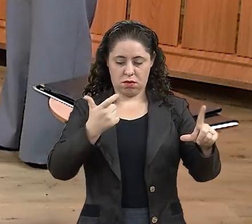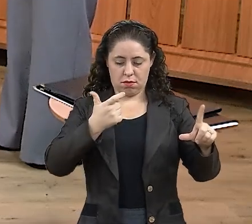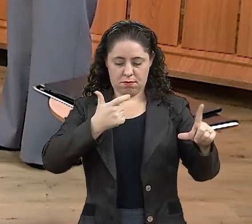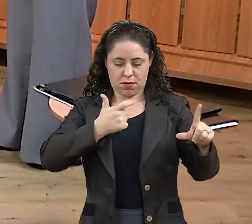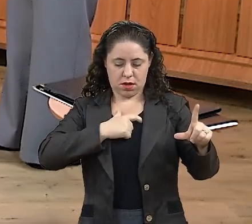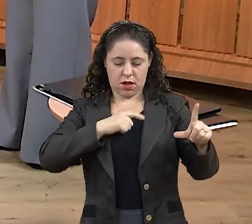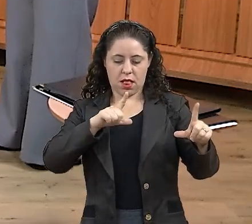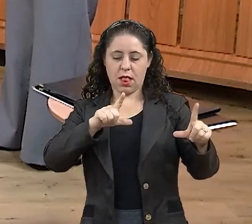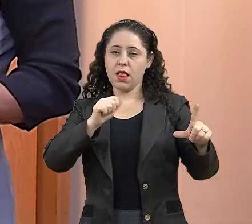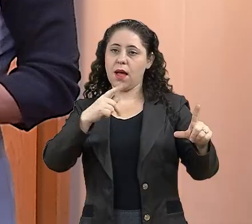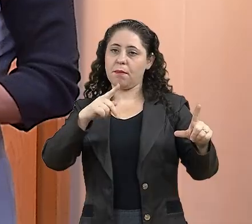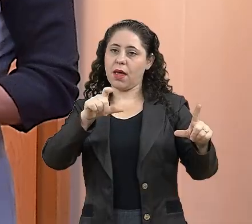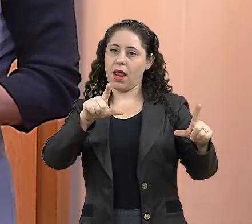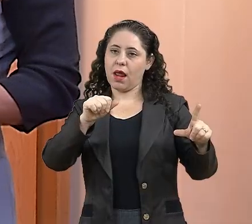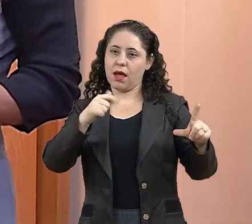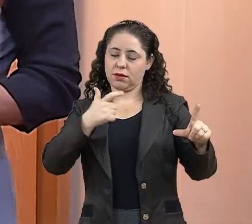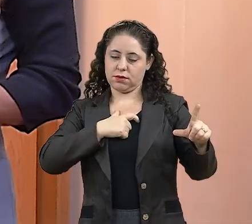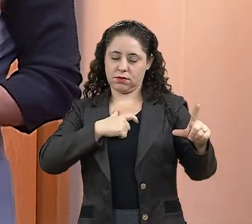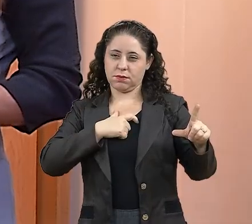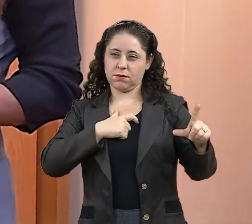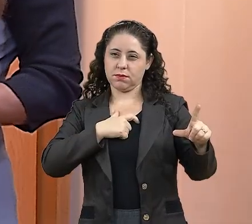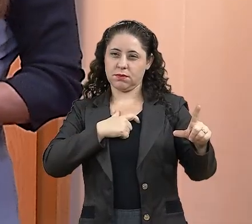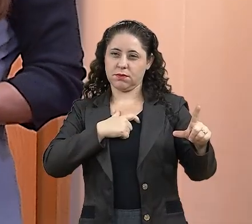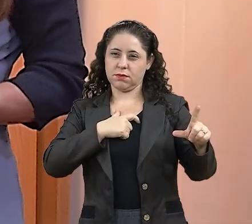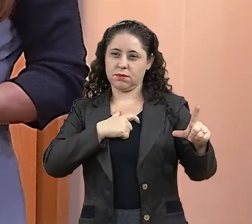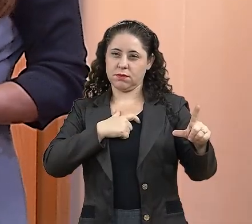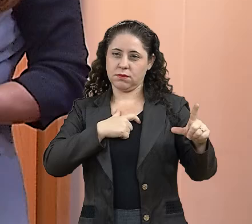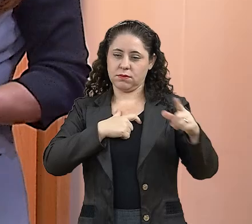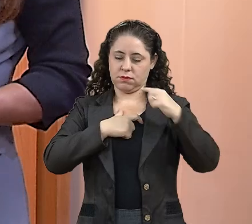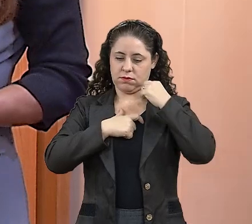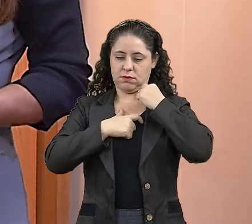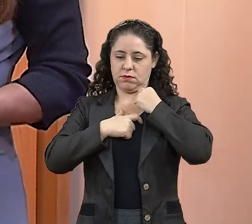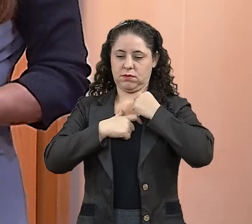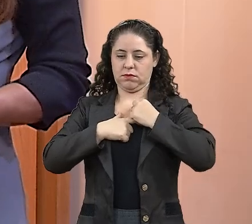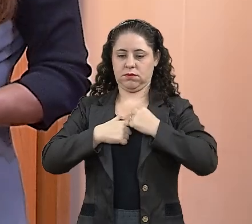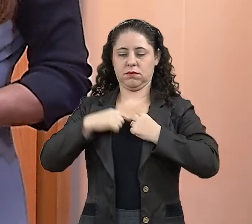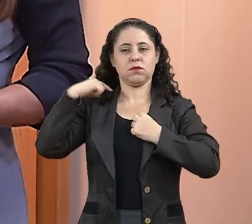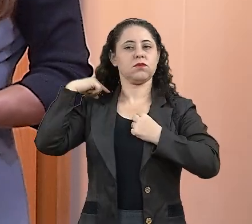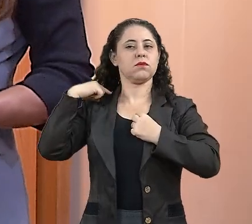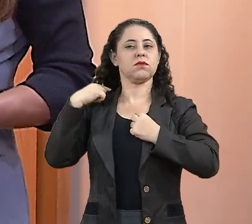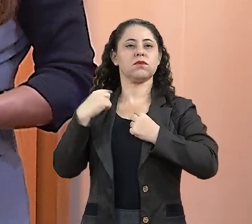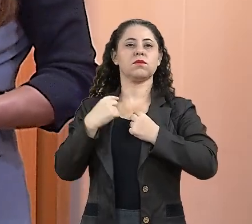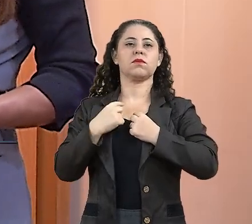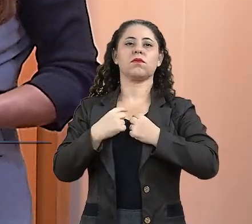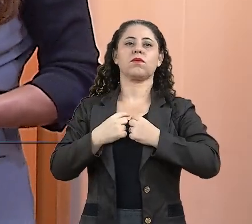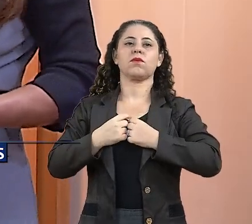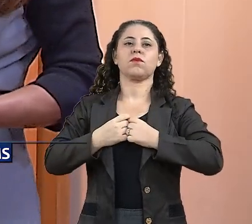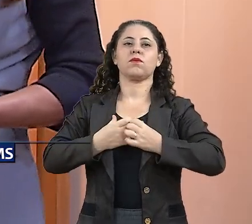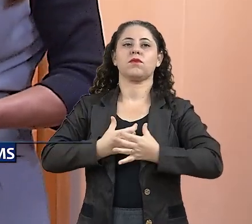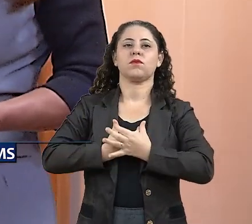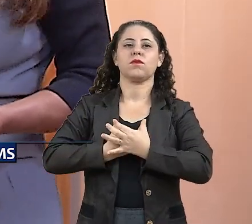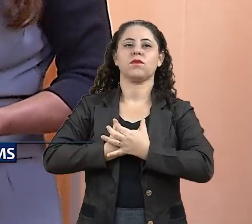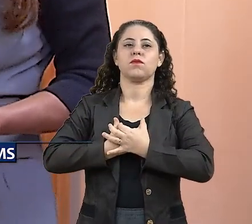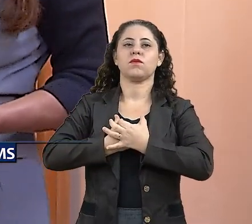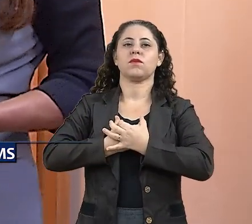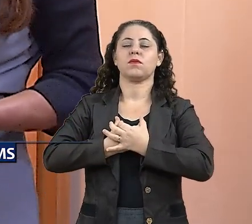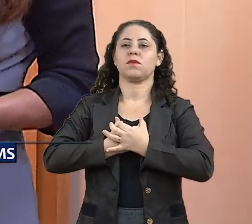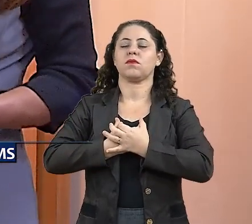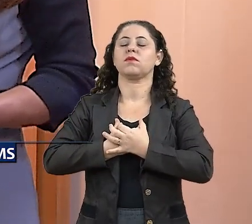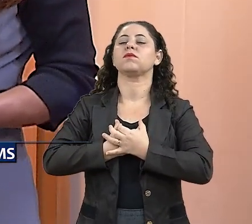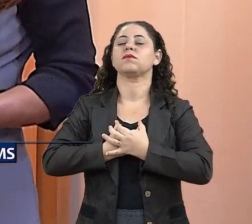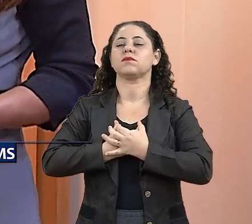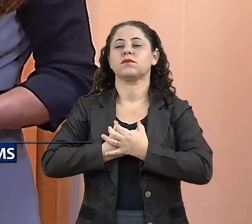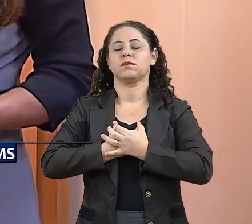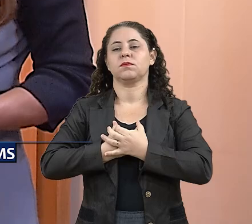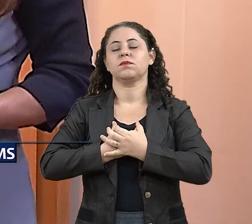lapela, com uma fita prendendo a medalha que será colocada na lapela